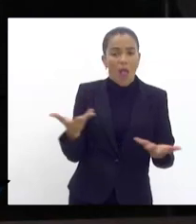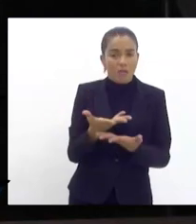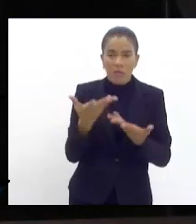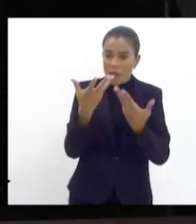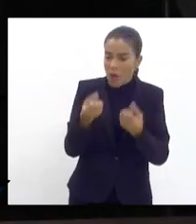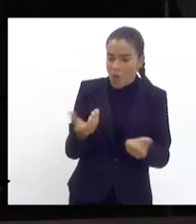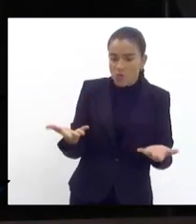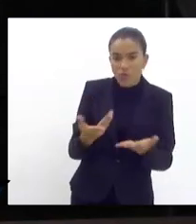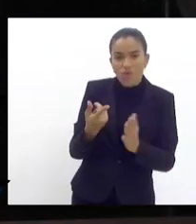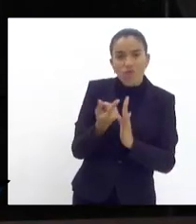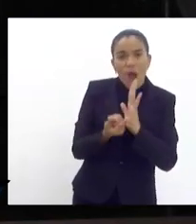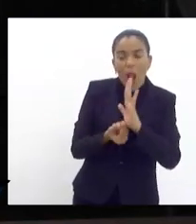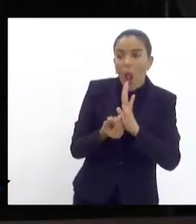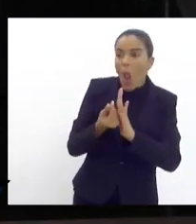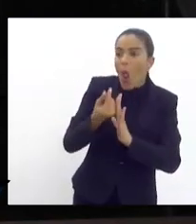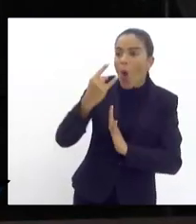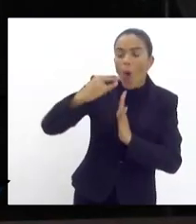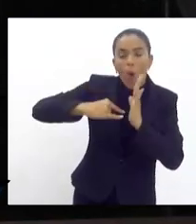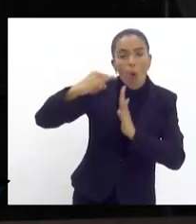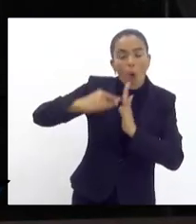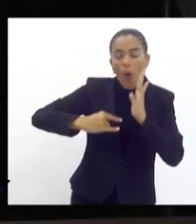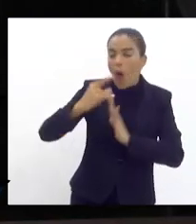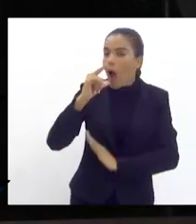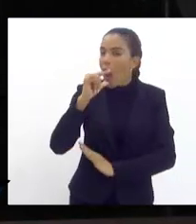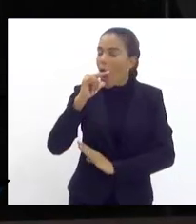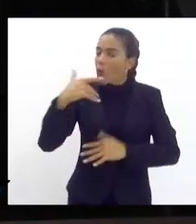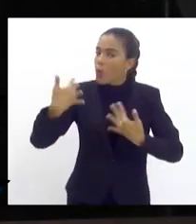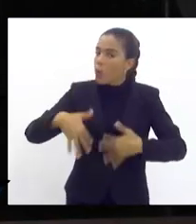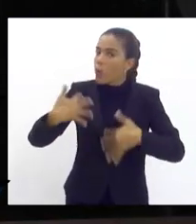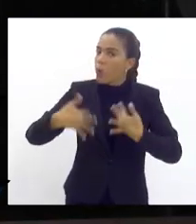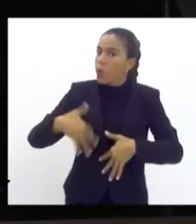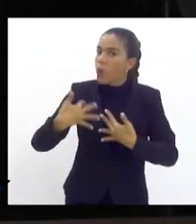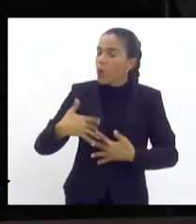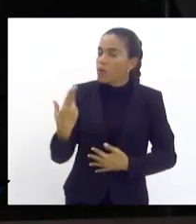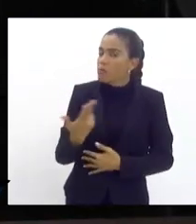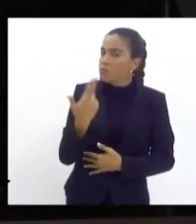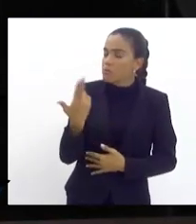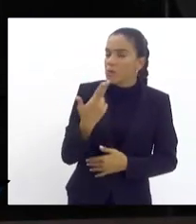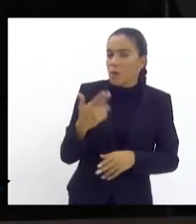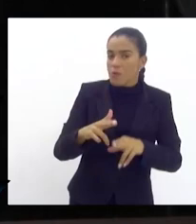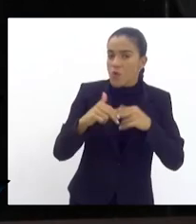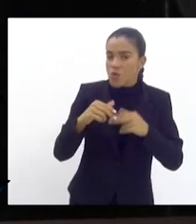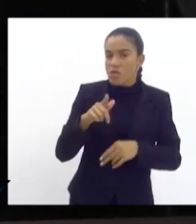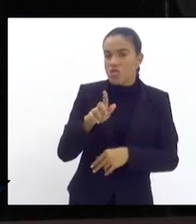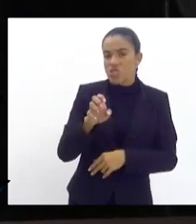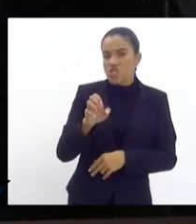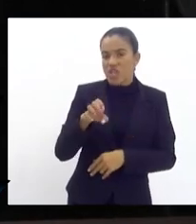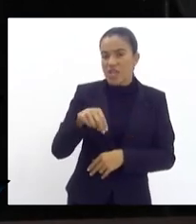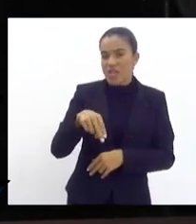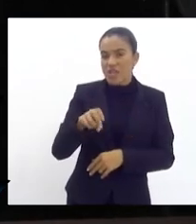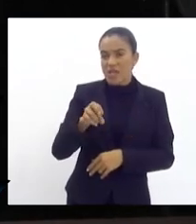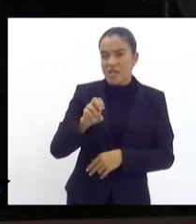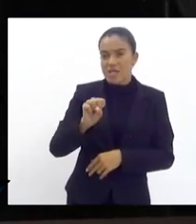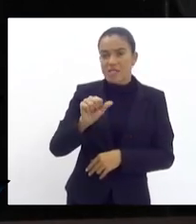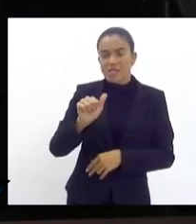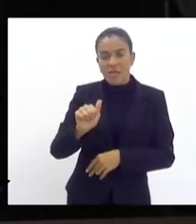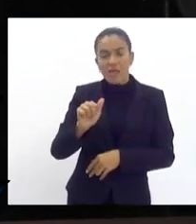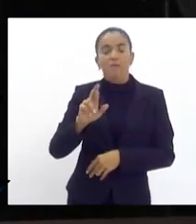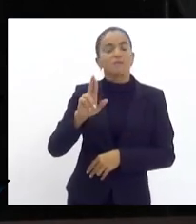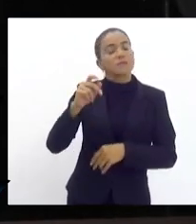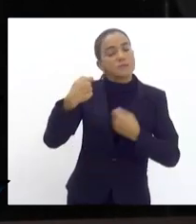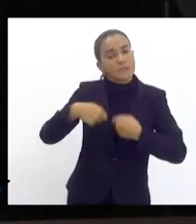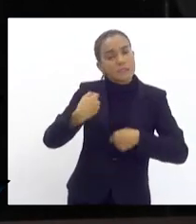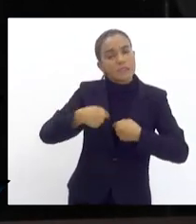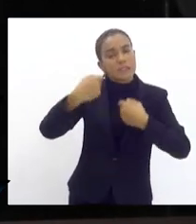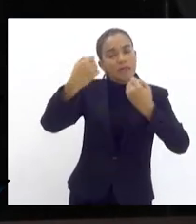que o valor da cobrança da água e de esgoto está muito caro todos nós sabemos por isso que a Genésia tem que vir aqui para poder dizer quantos